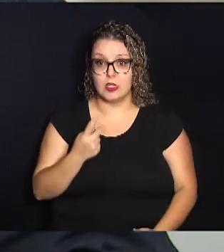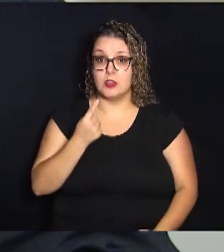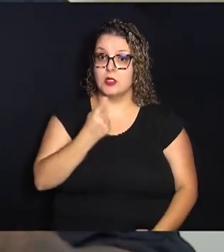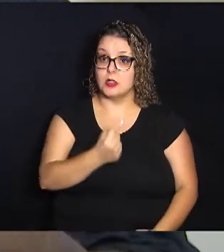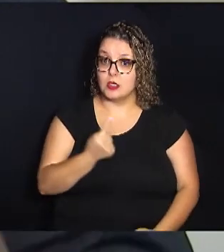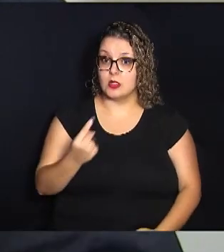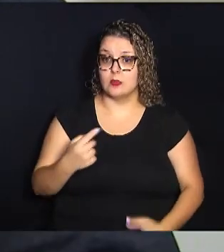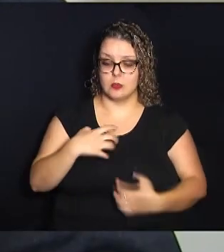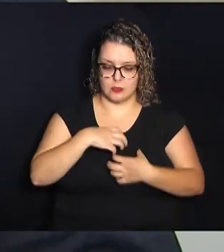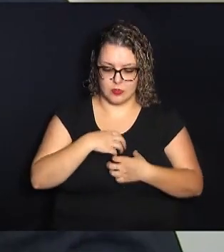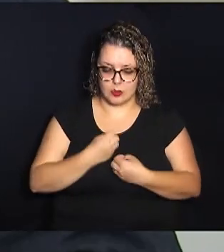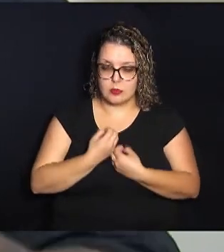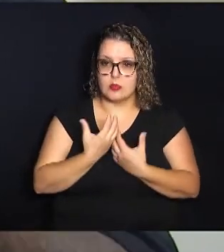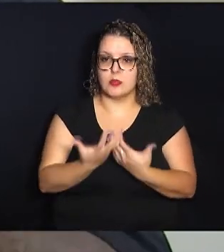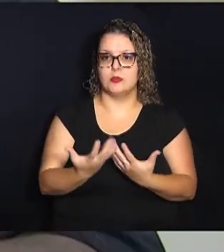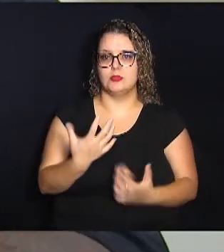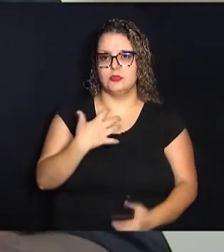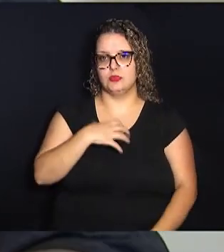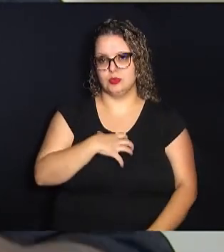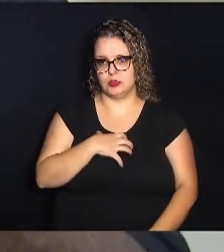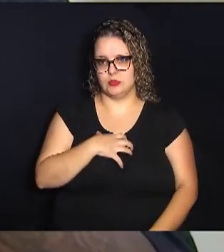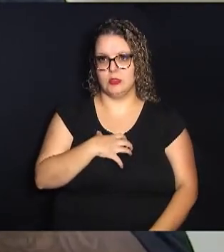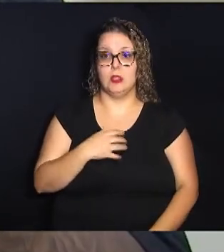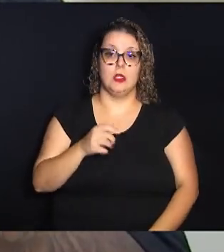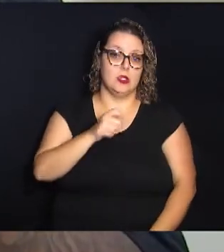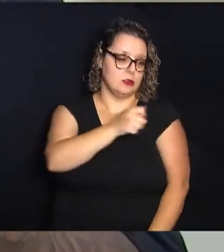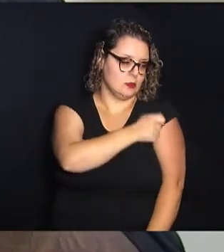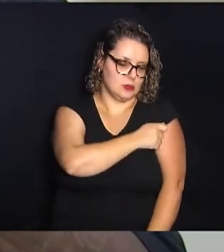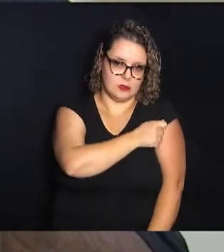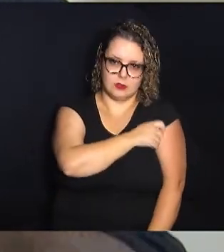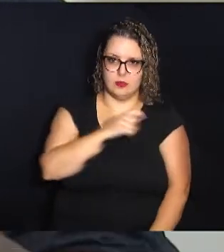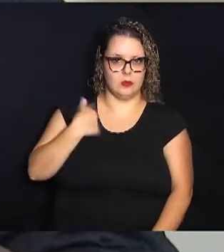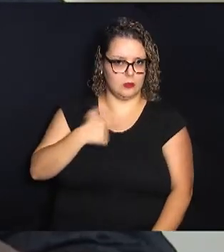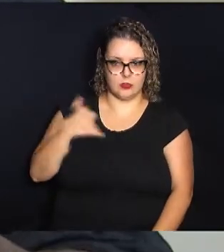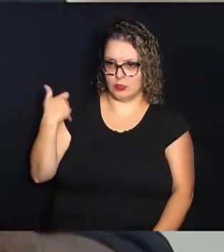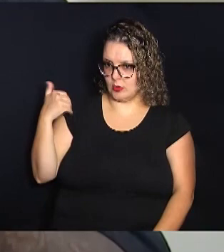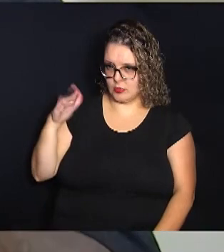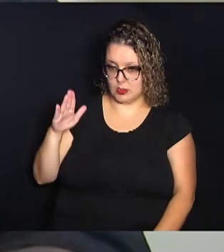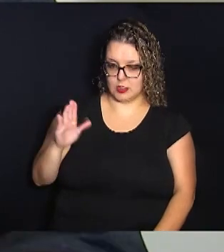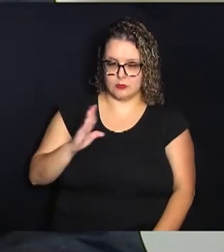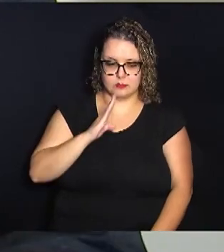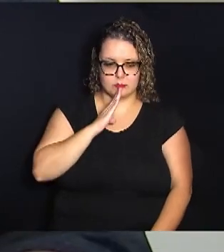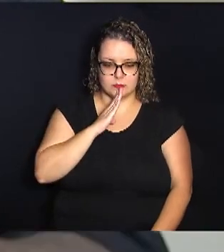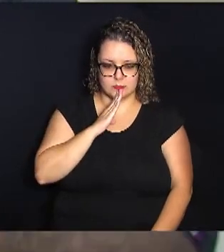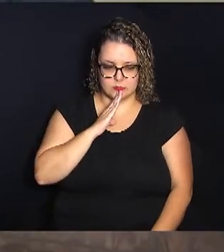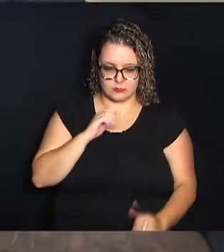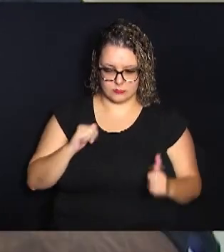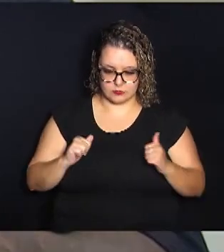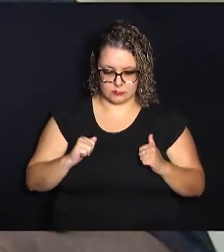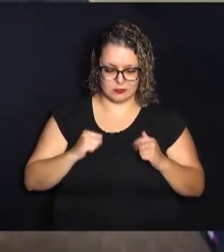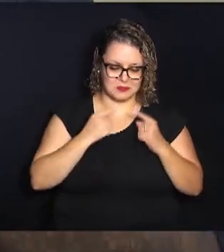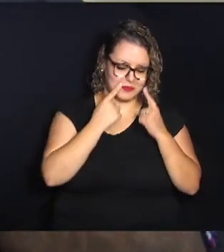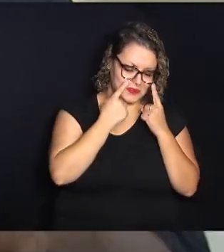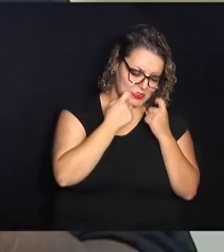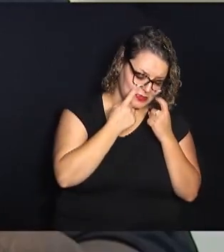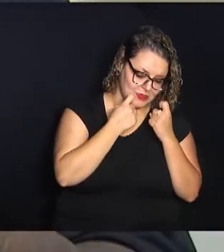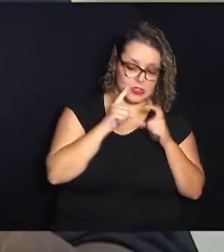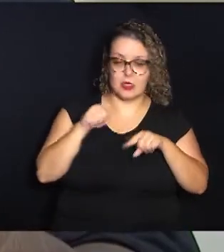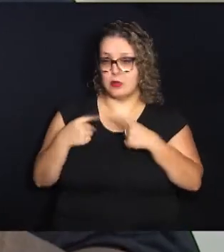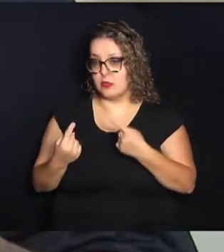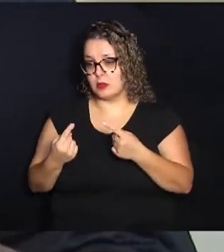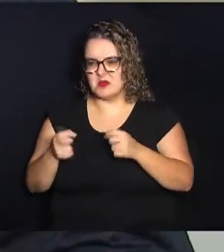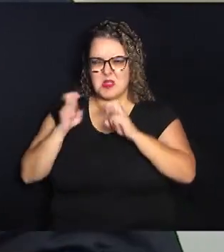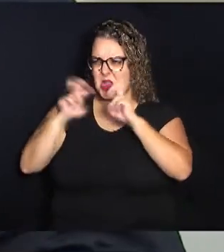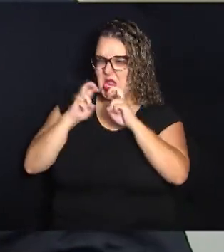expressa a sua dor de uma forma. Tem aquele aluno, aquela criança, ou nós, adultos, que ficamos quietos, uma pessoa chora, a outra extravasa, a outra